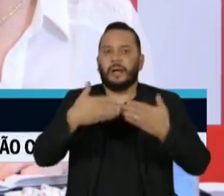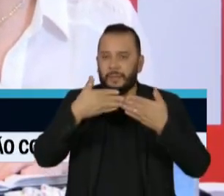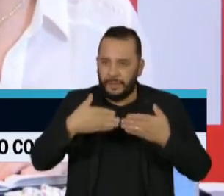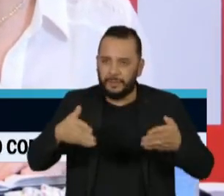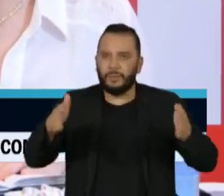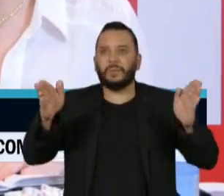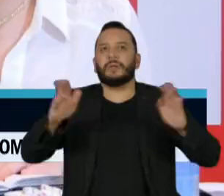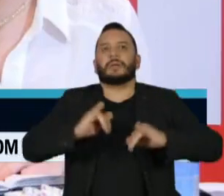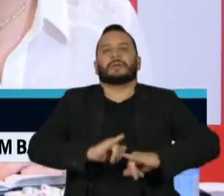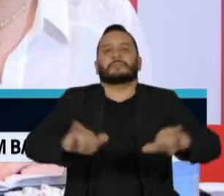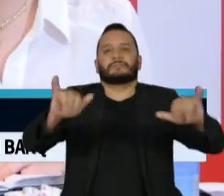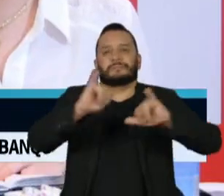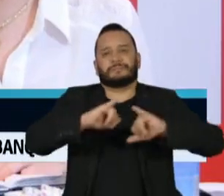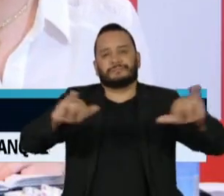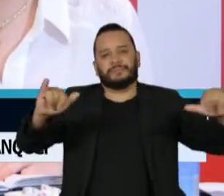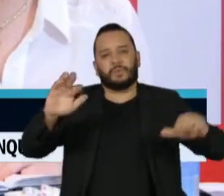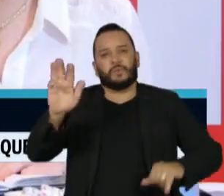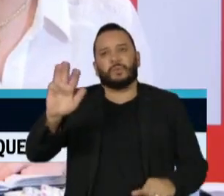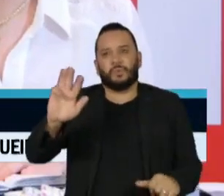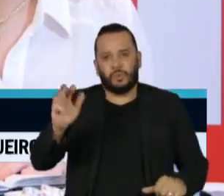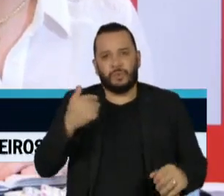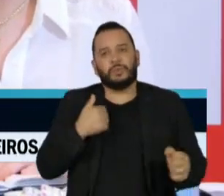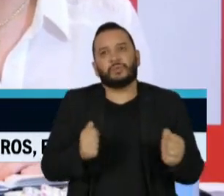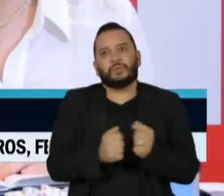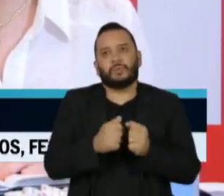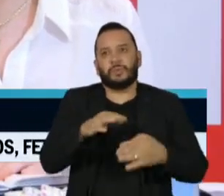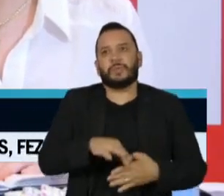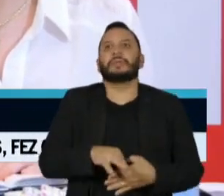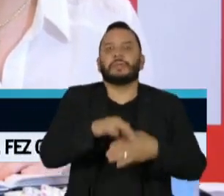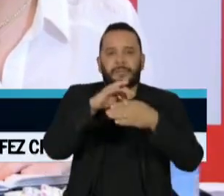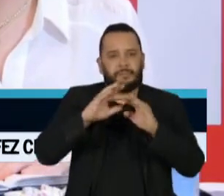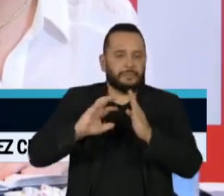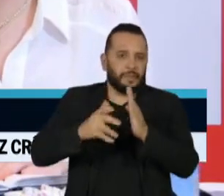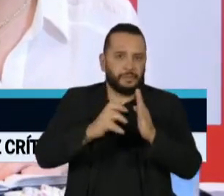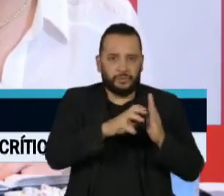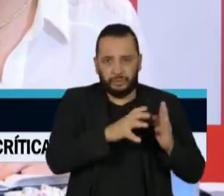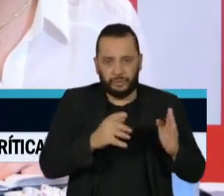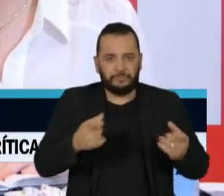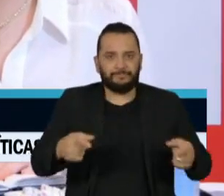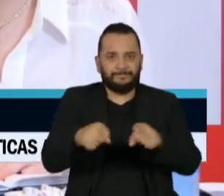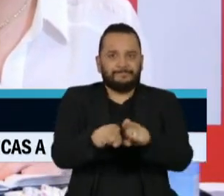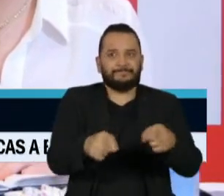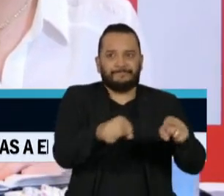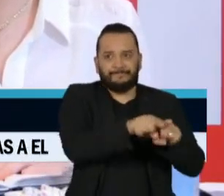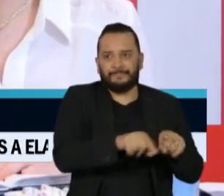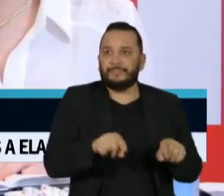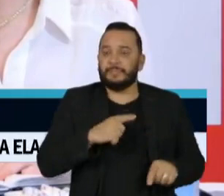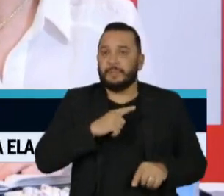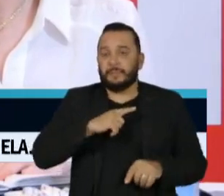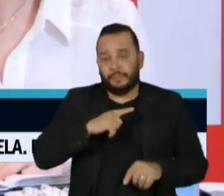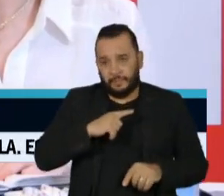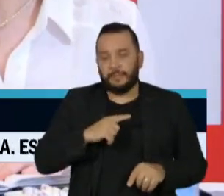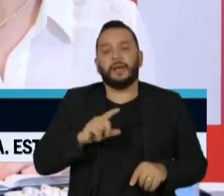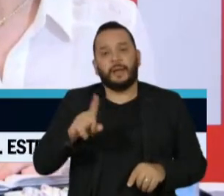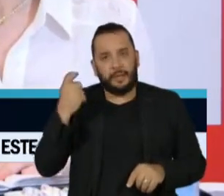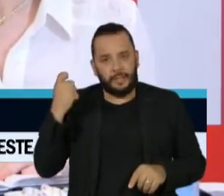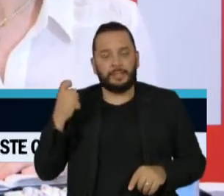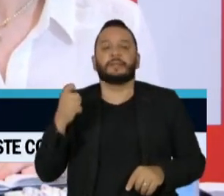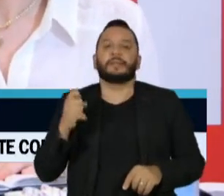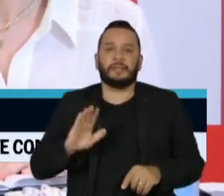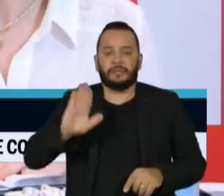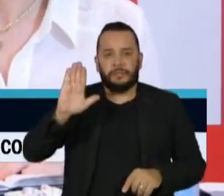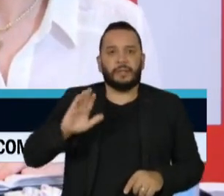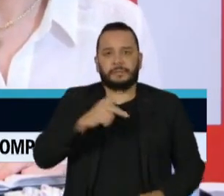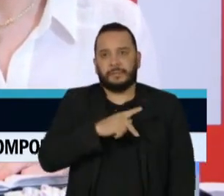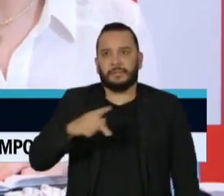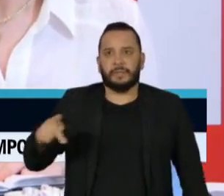campanha, junto de lideranças de partidos federados e coligados. Entre eles, o ex-candidato à presidente pelo Avante,